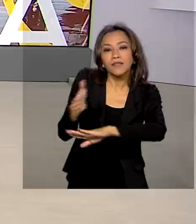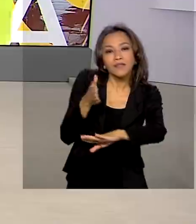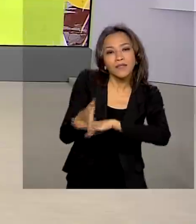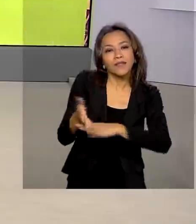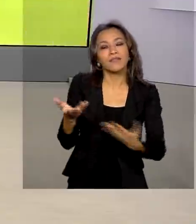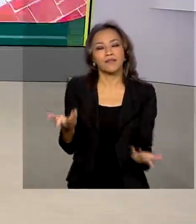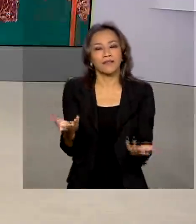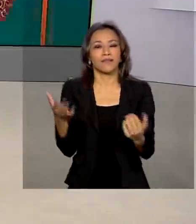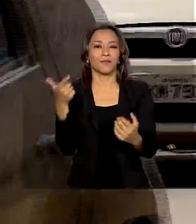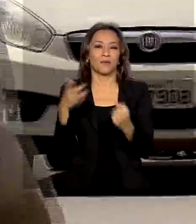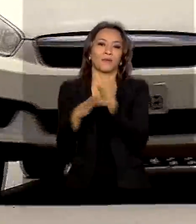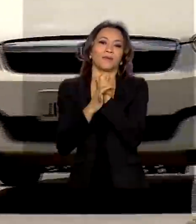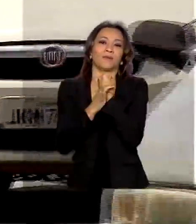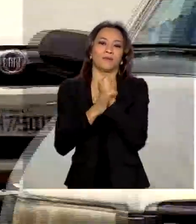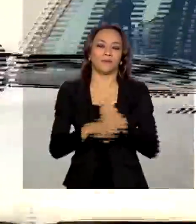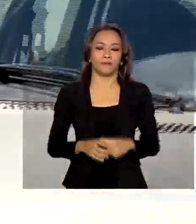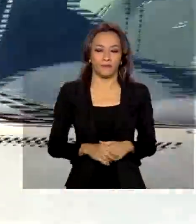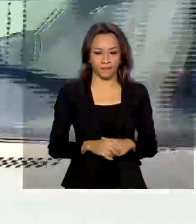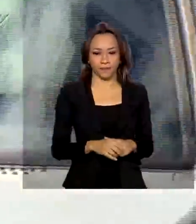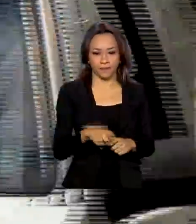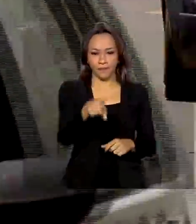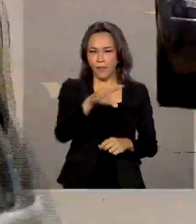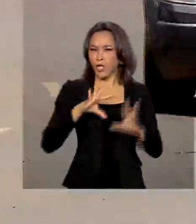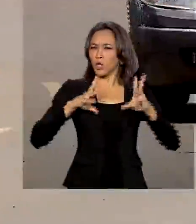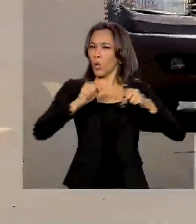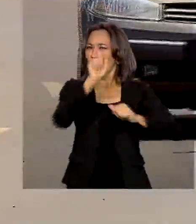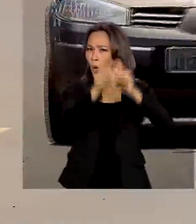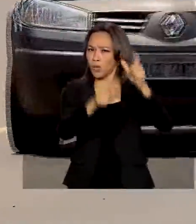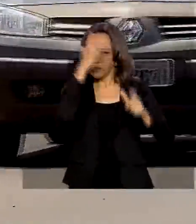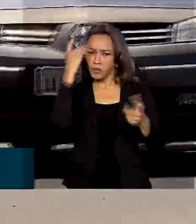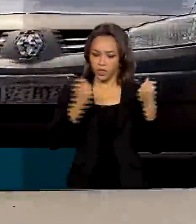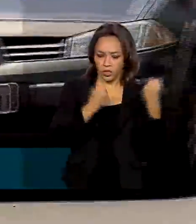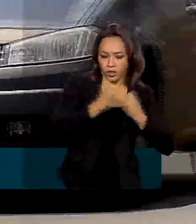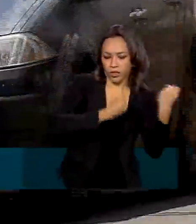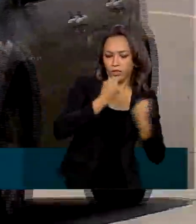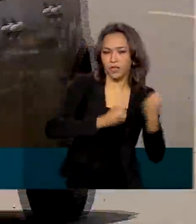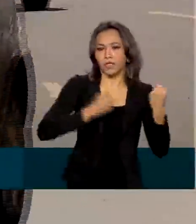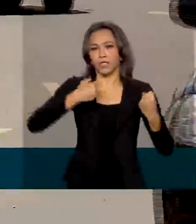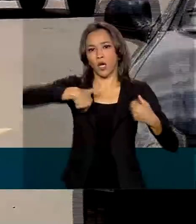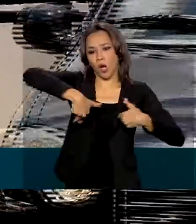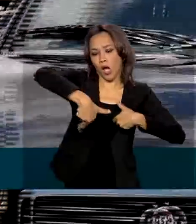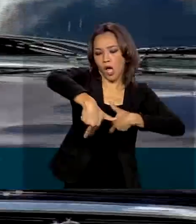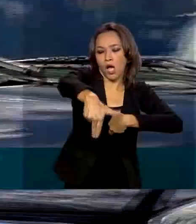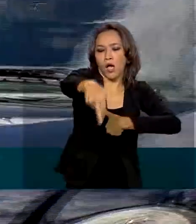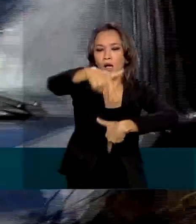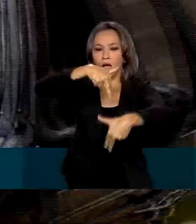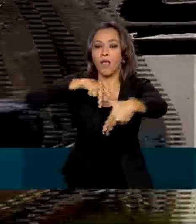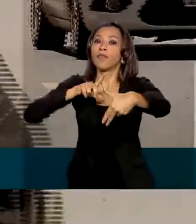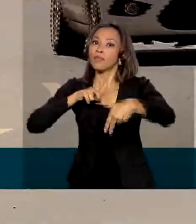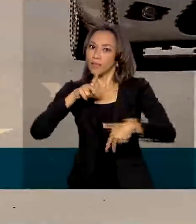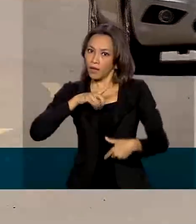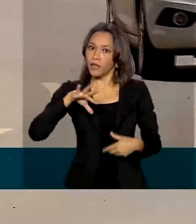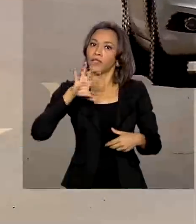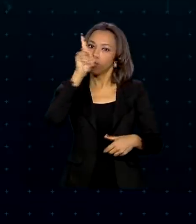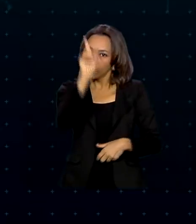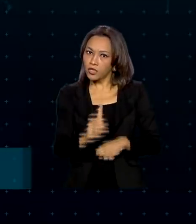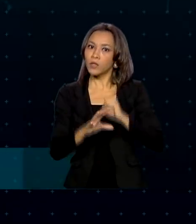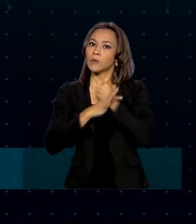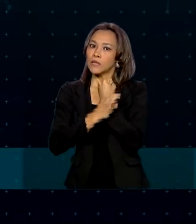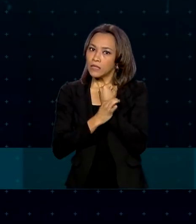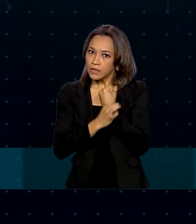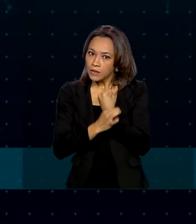benefício. Todo motorista, passageiro ou pedestre tem direito ao seguro DPVAT.